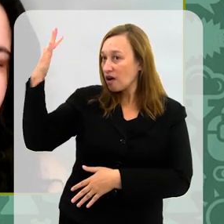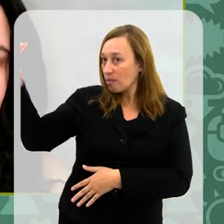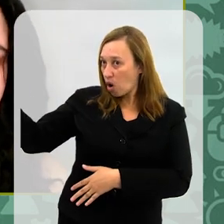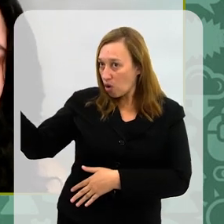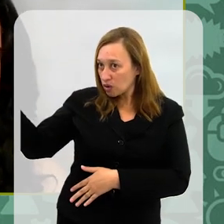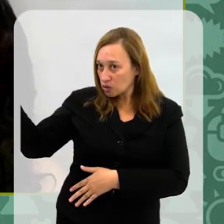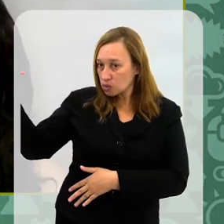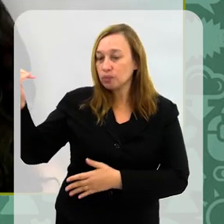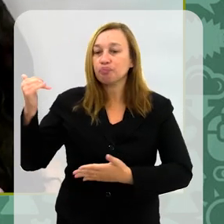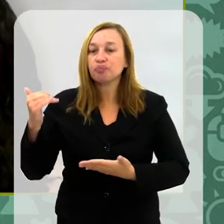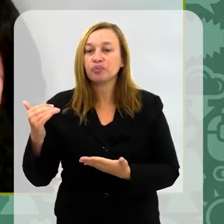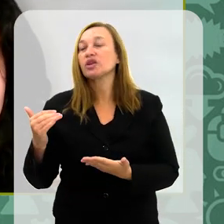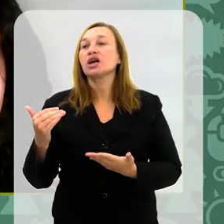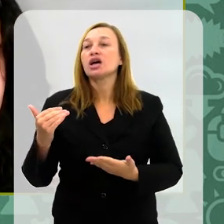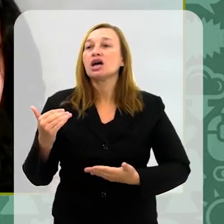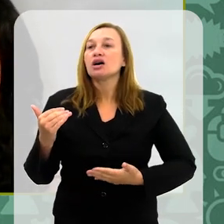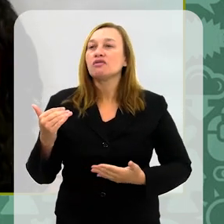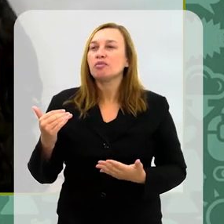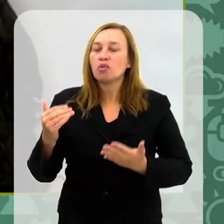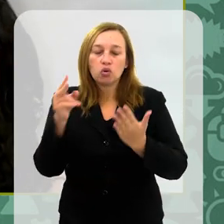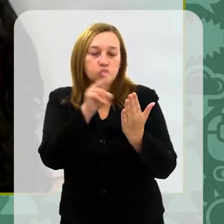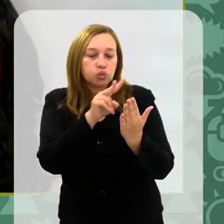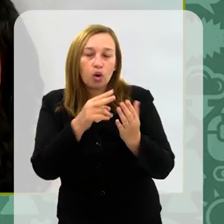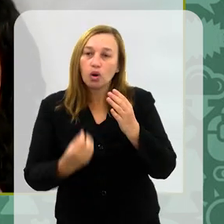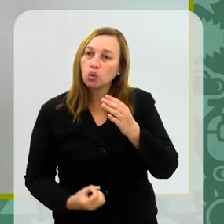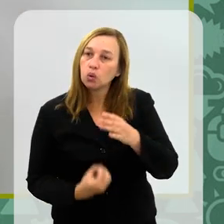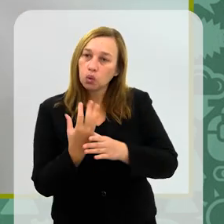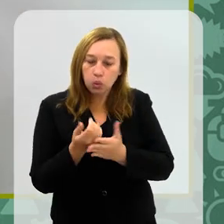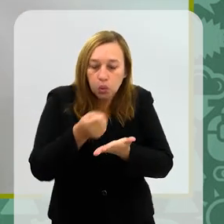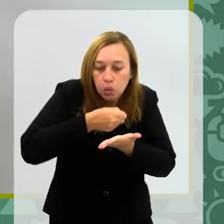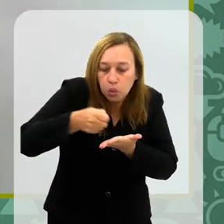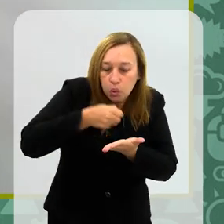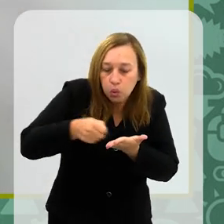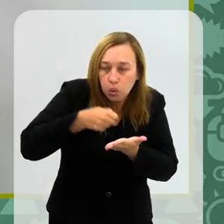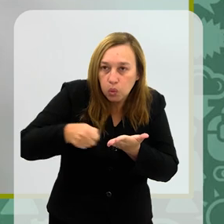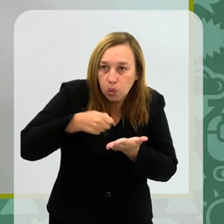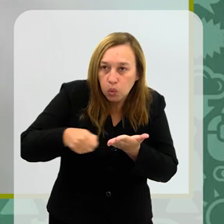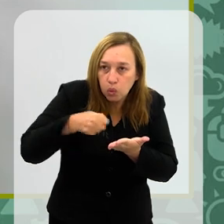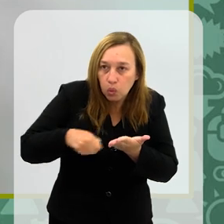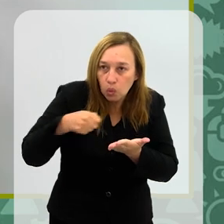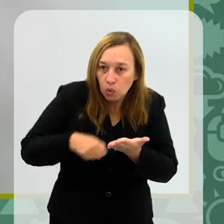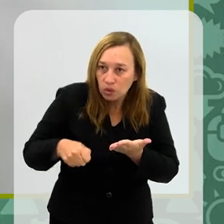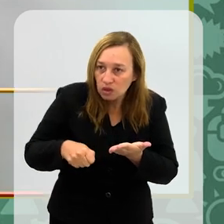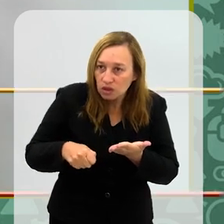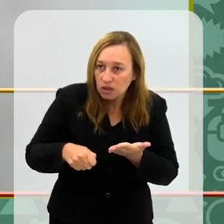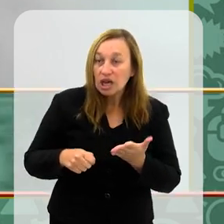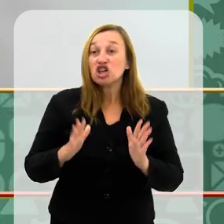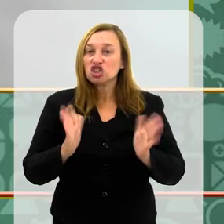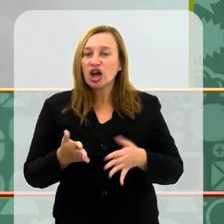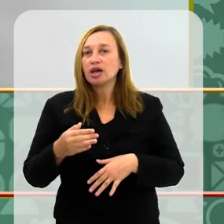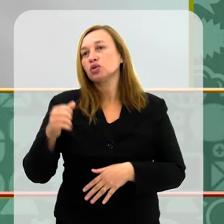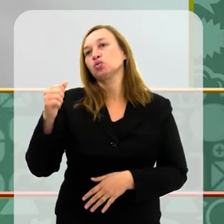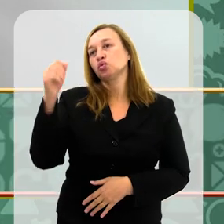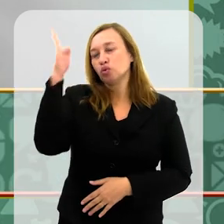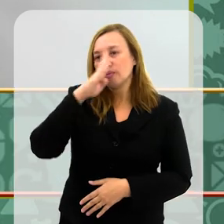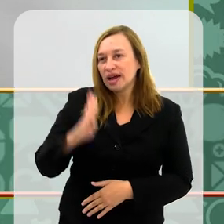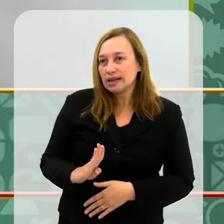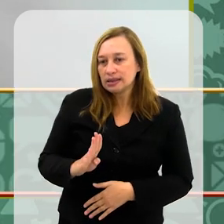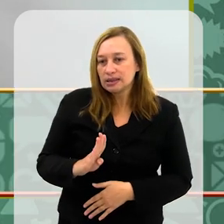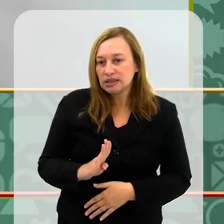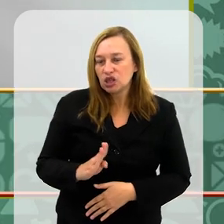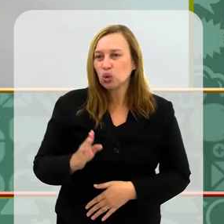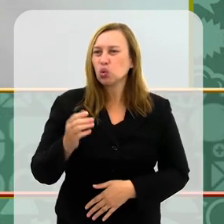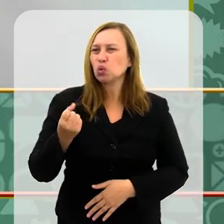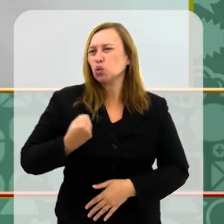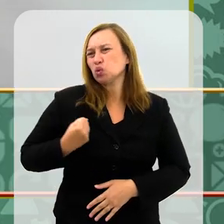ainda mais na Fantasia, como a Sarah Jemez, a Holly Black, Cassandra Clare e tudo mais. E eu vi que tinha uma oportunidade. Ainda no Brasil, as